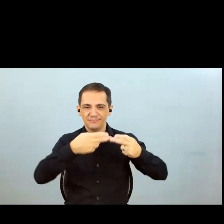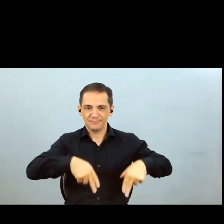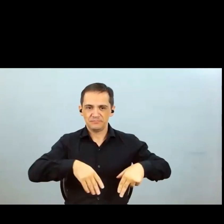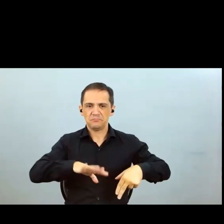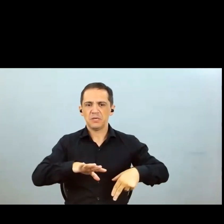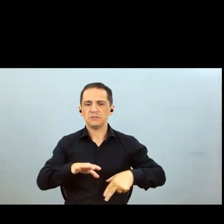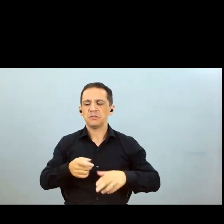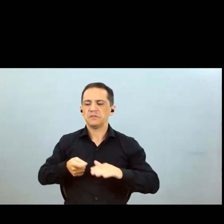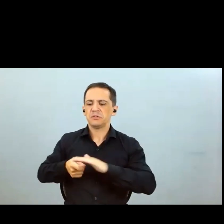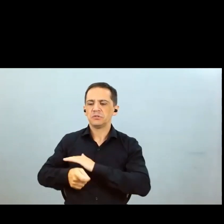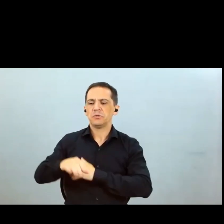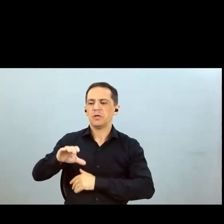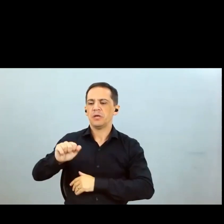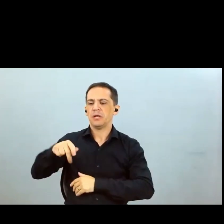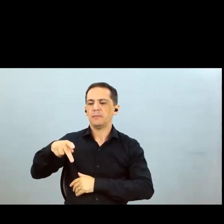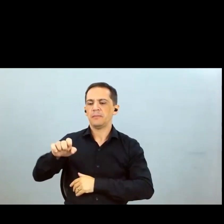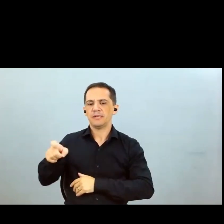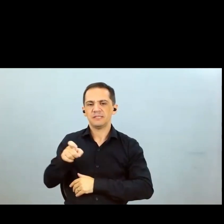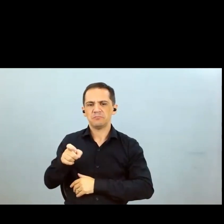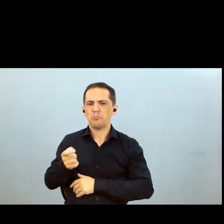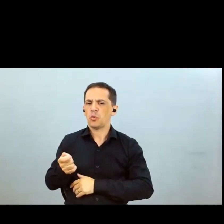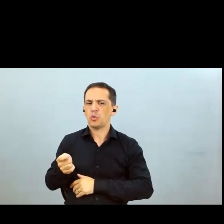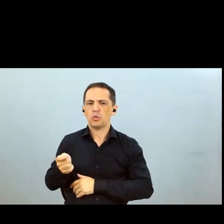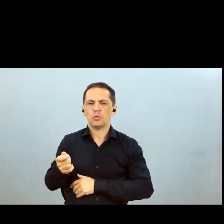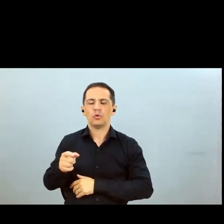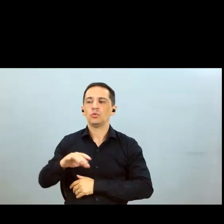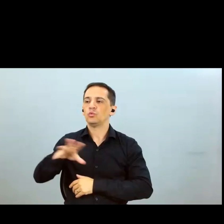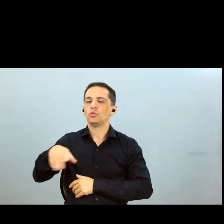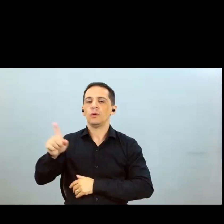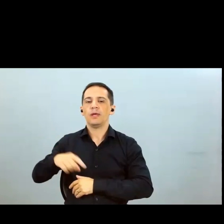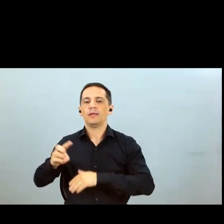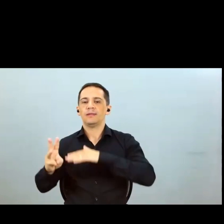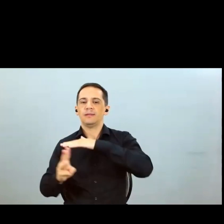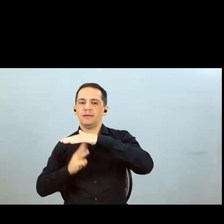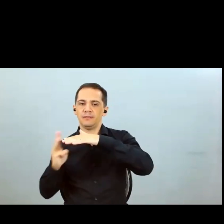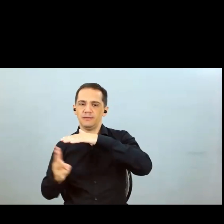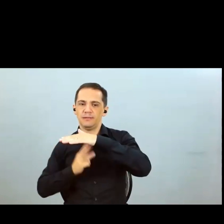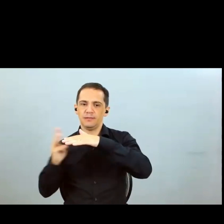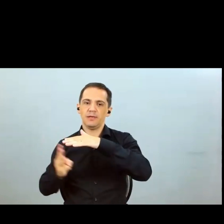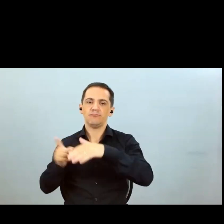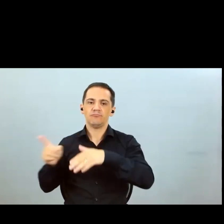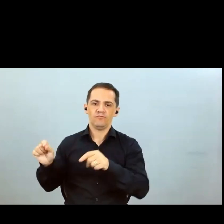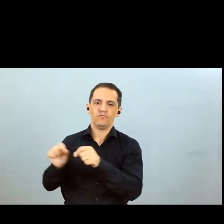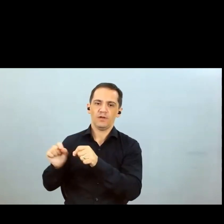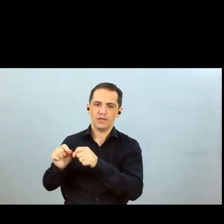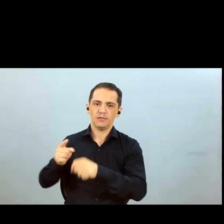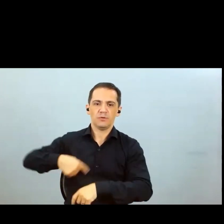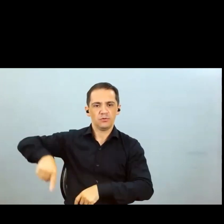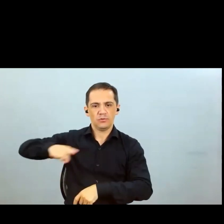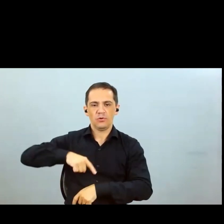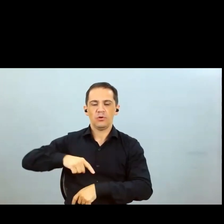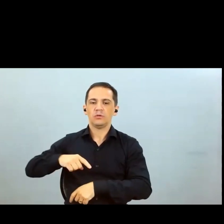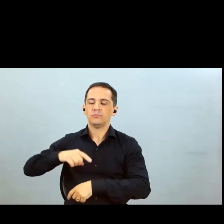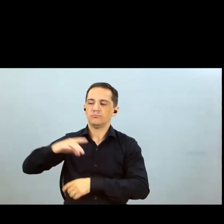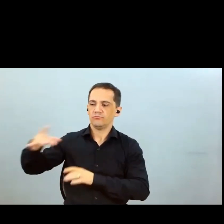indústrias de vendimento de sementes hoje são terceirizadas a gente terceiriza o serviço a gente consegue então agregar resultado e